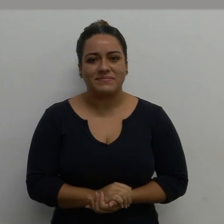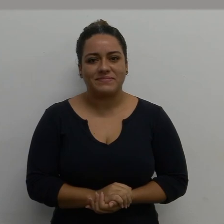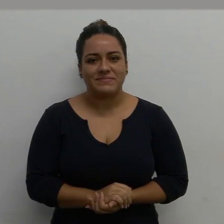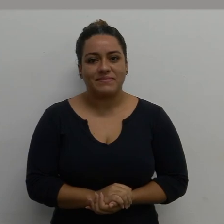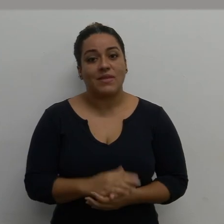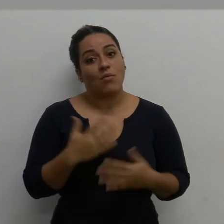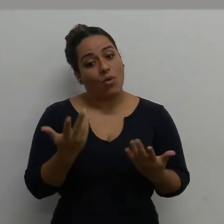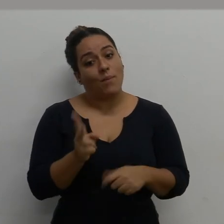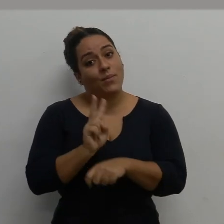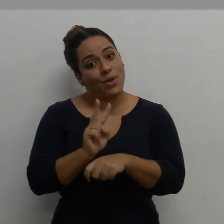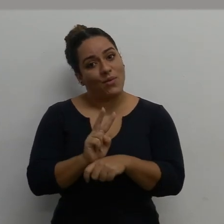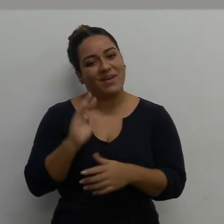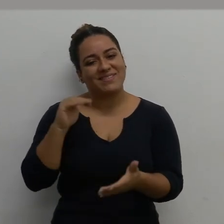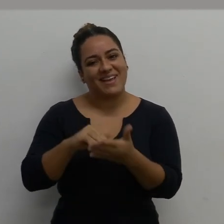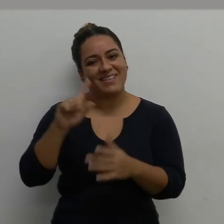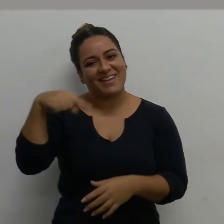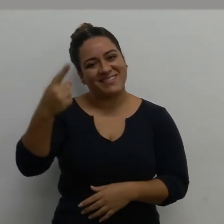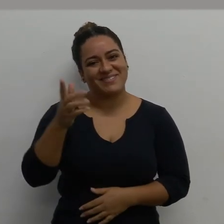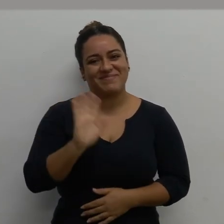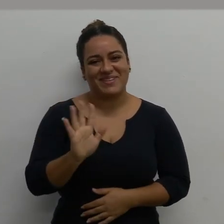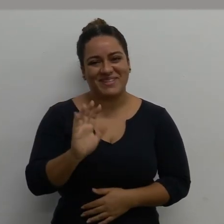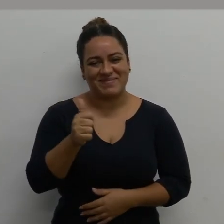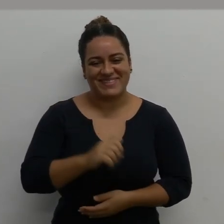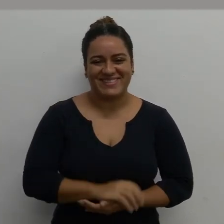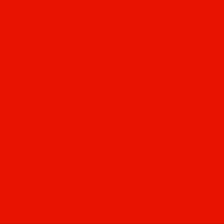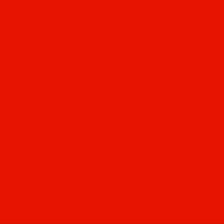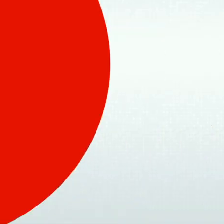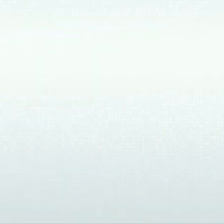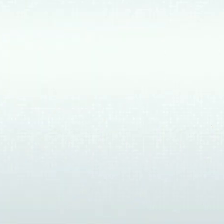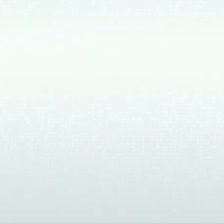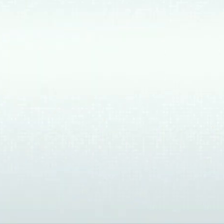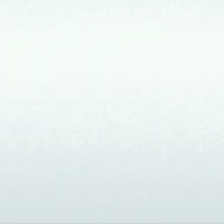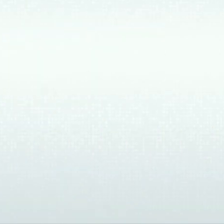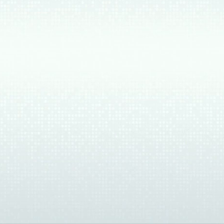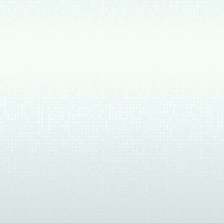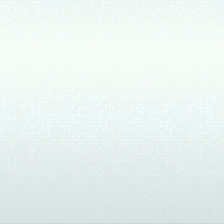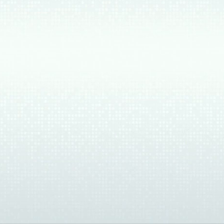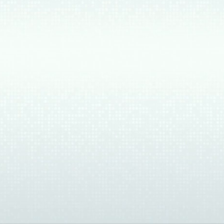Bom, por enquanto é isso. Até a próxima. Tchau,